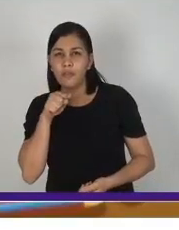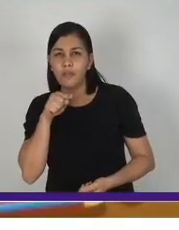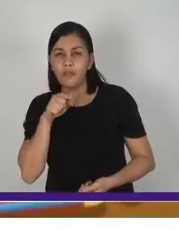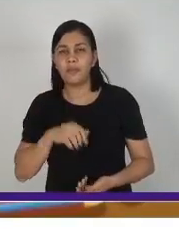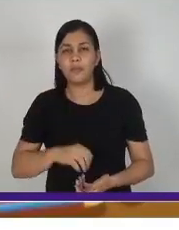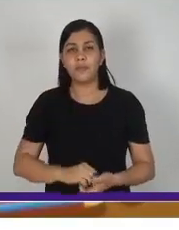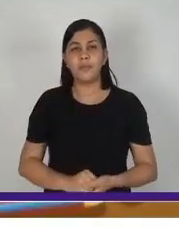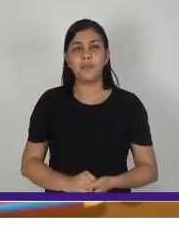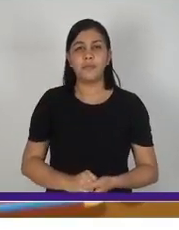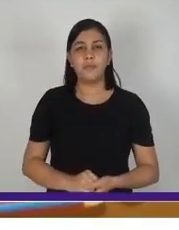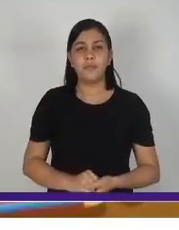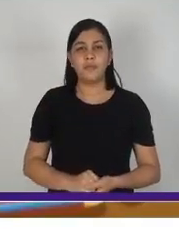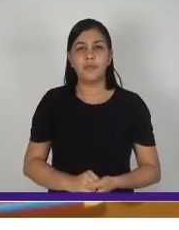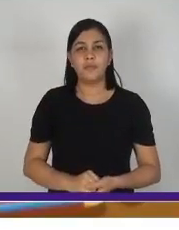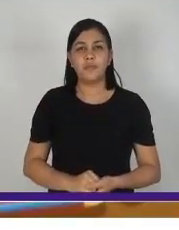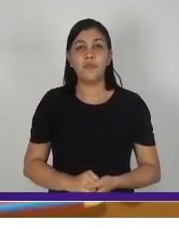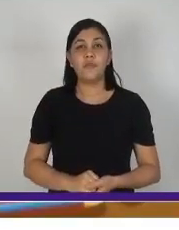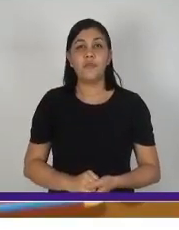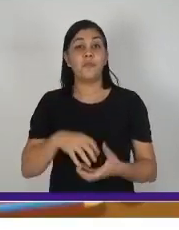Uma pera.